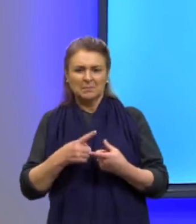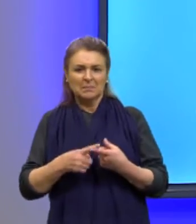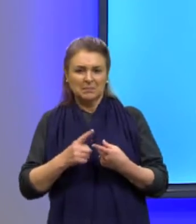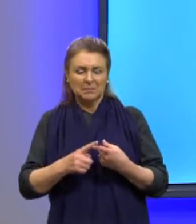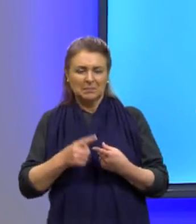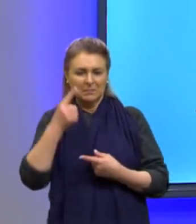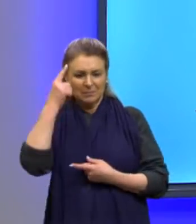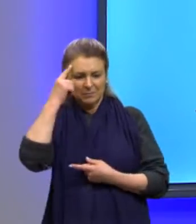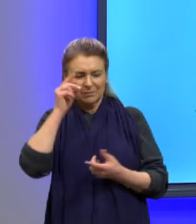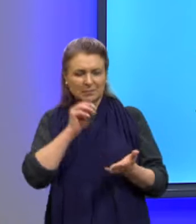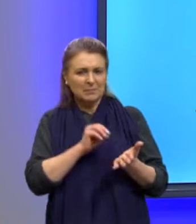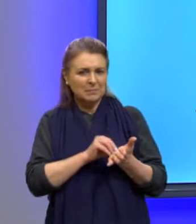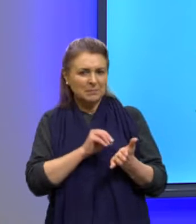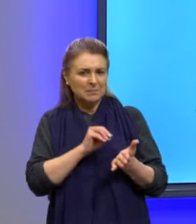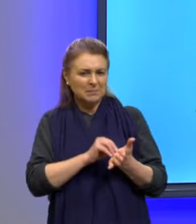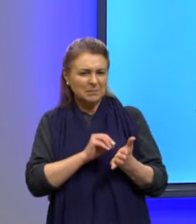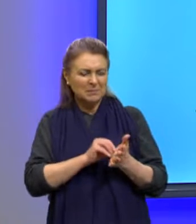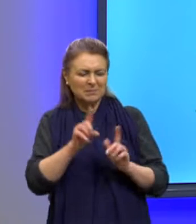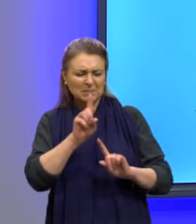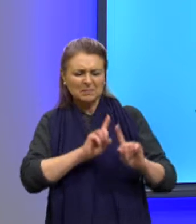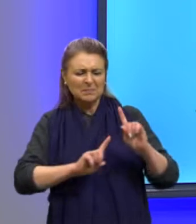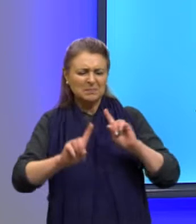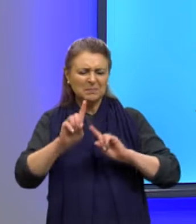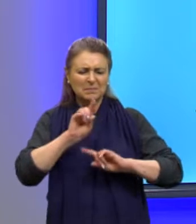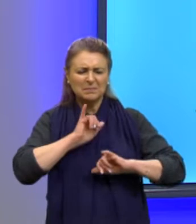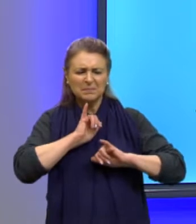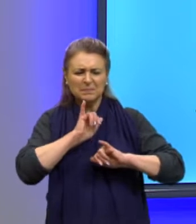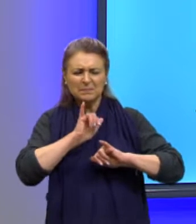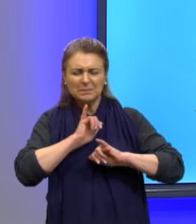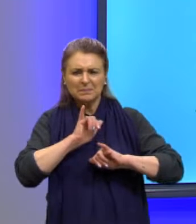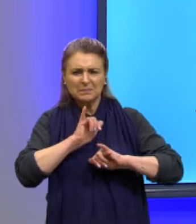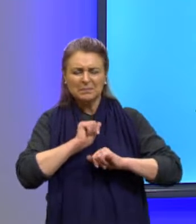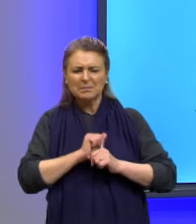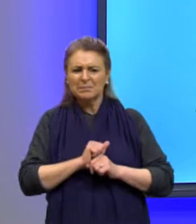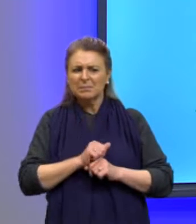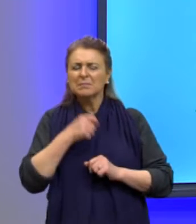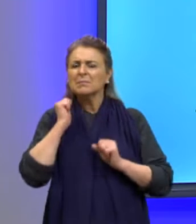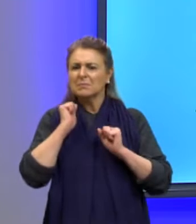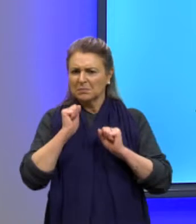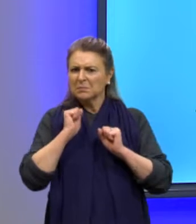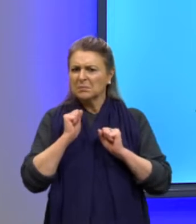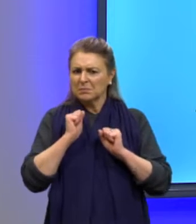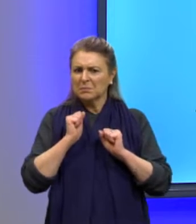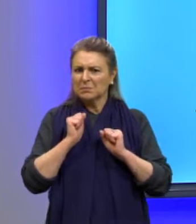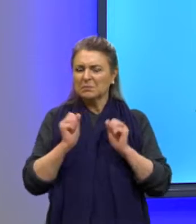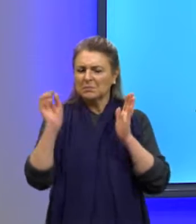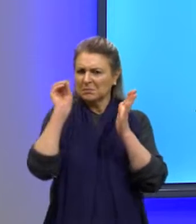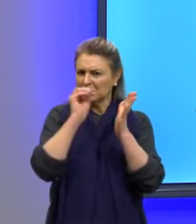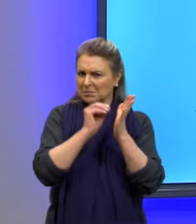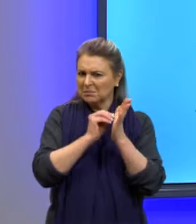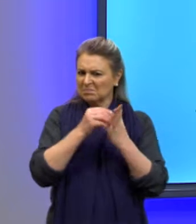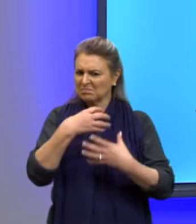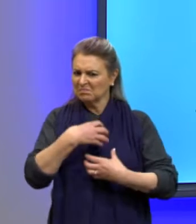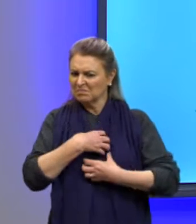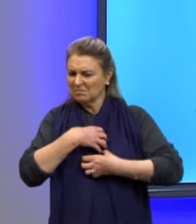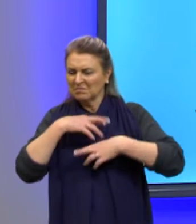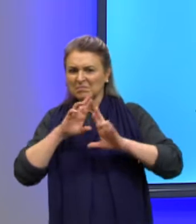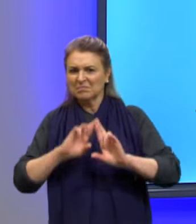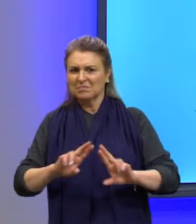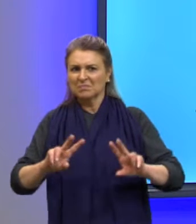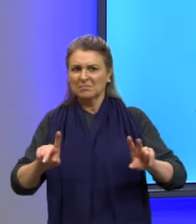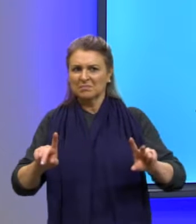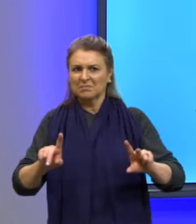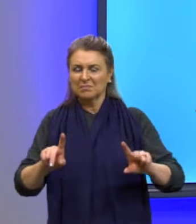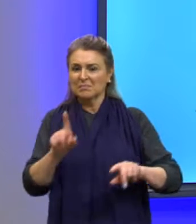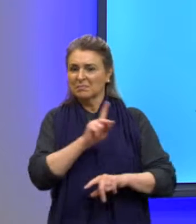vai faltar, faltou alguma informação, alguma informação que pudesse ser colocada de outra forma. Então,